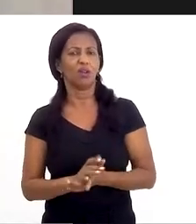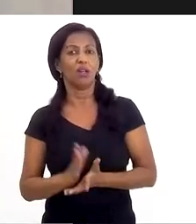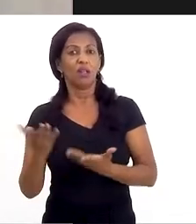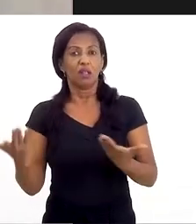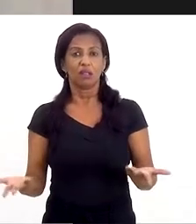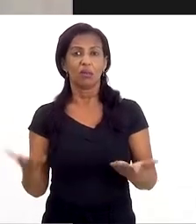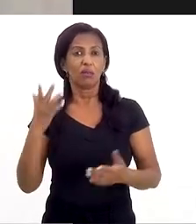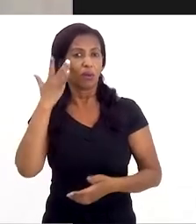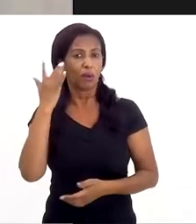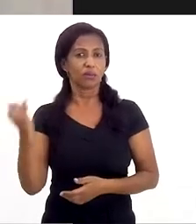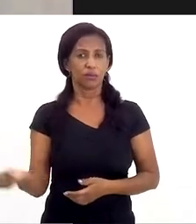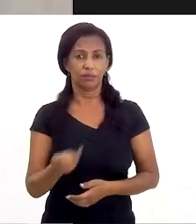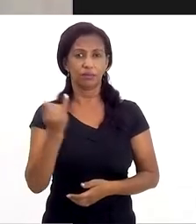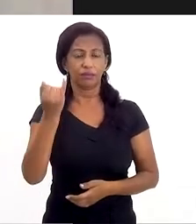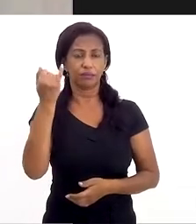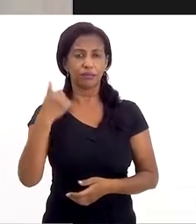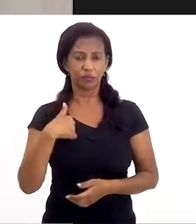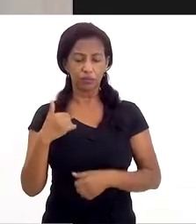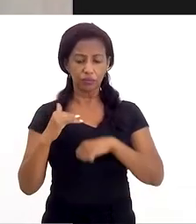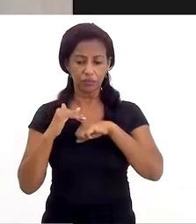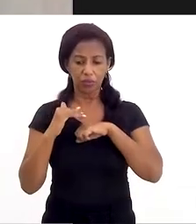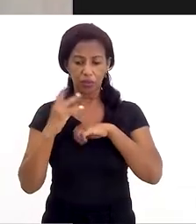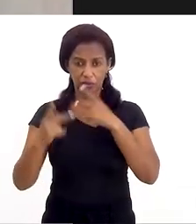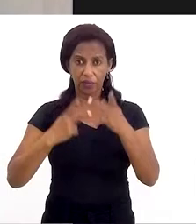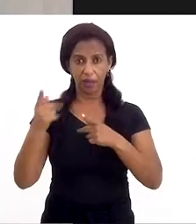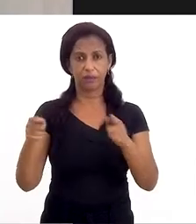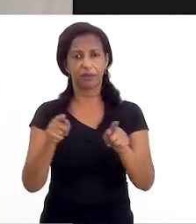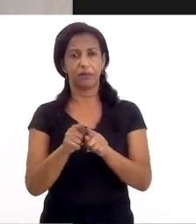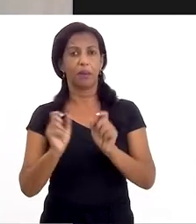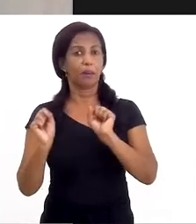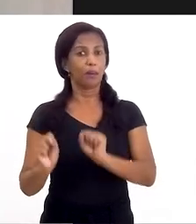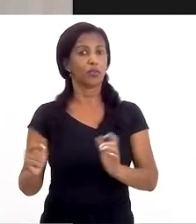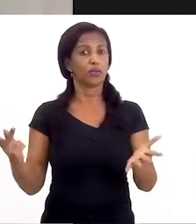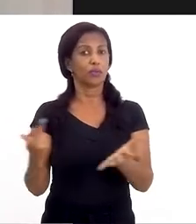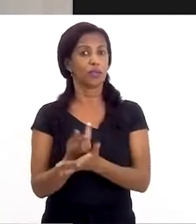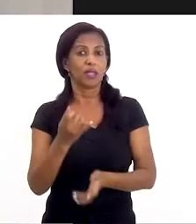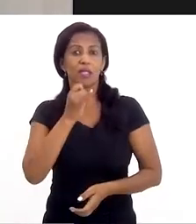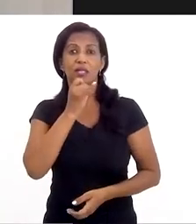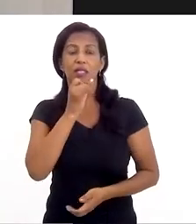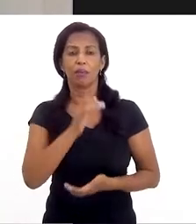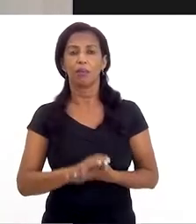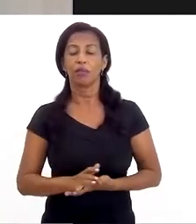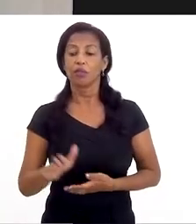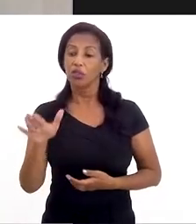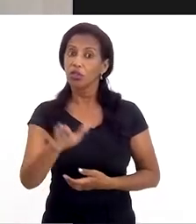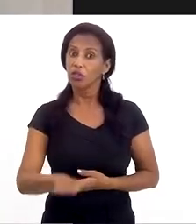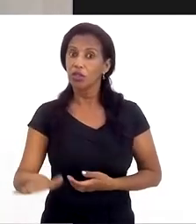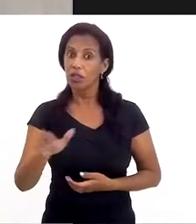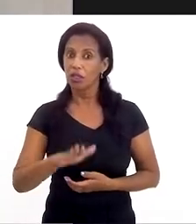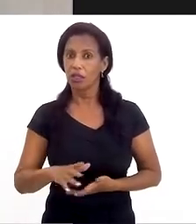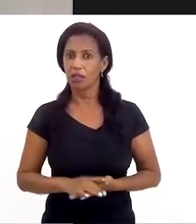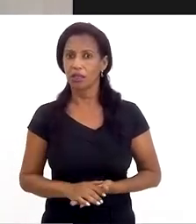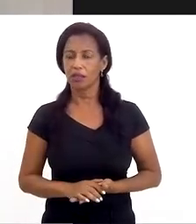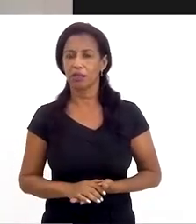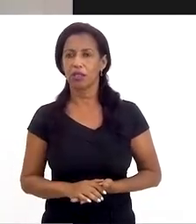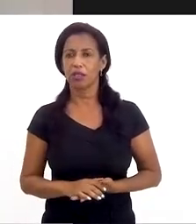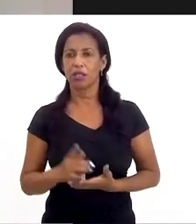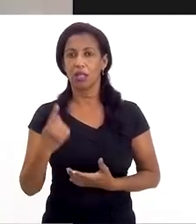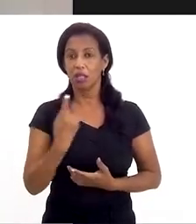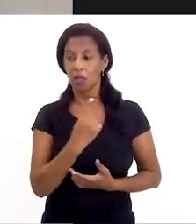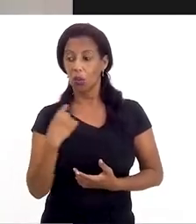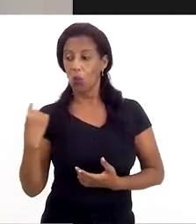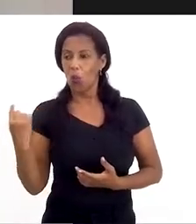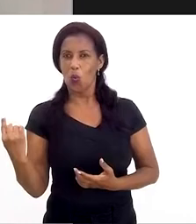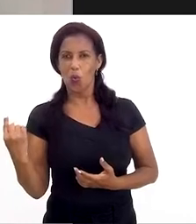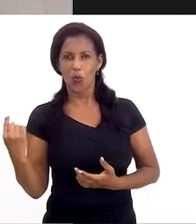uma questão importante que eu gosto de comentar é que pode acontecer, por exemplo, de crianças que reproduzem com